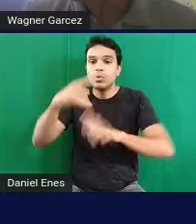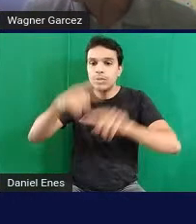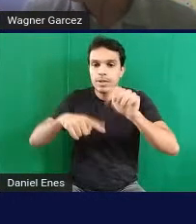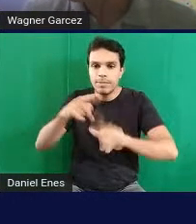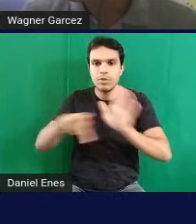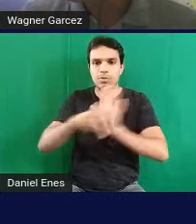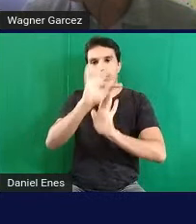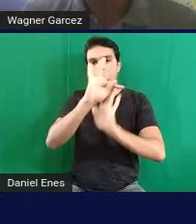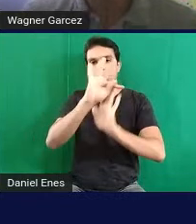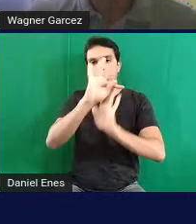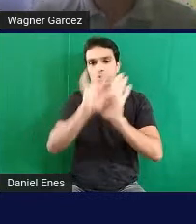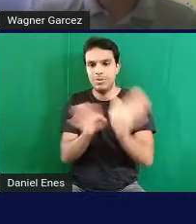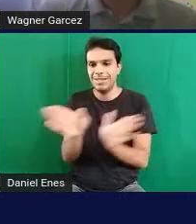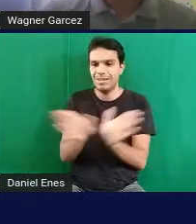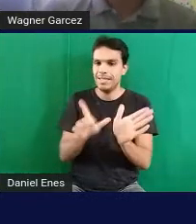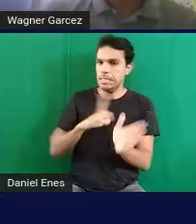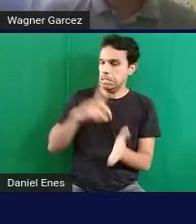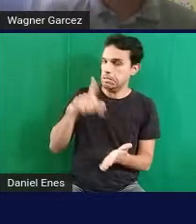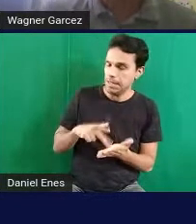Eu quero mostrar